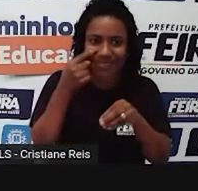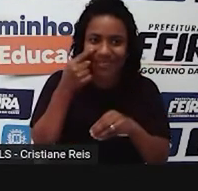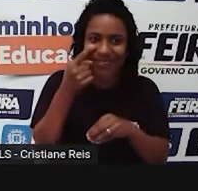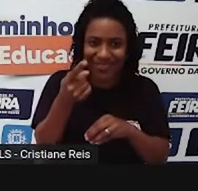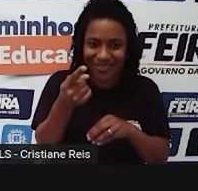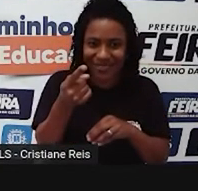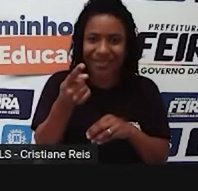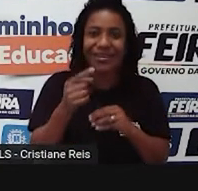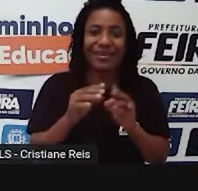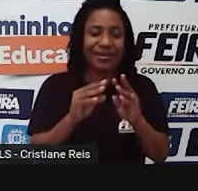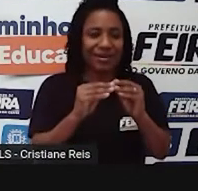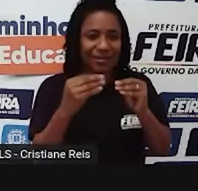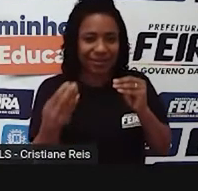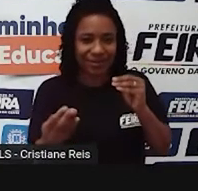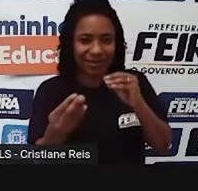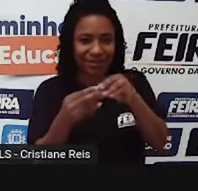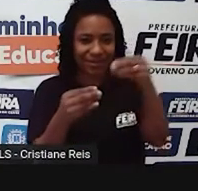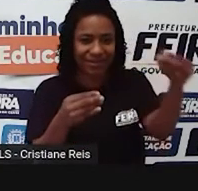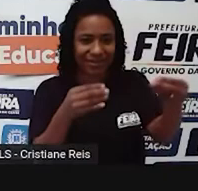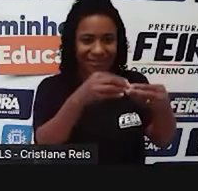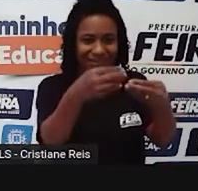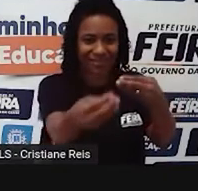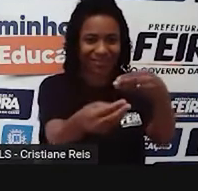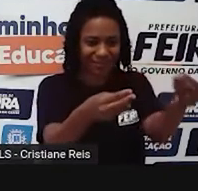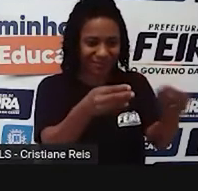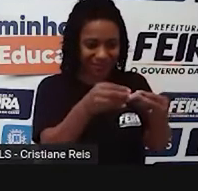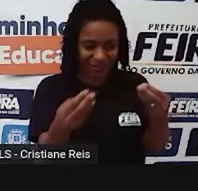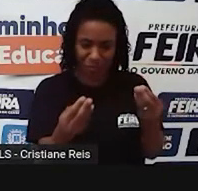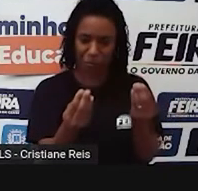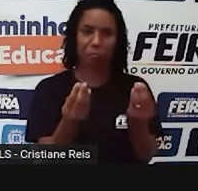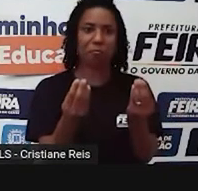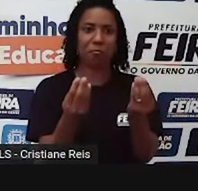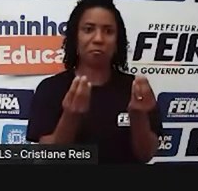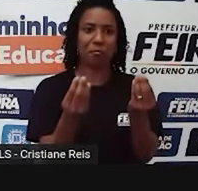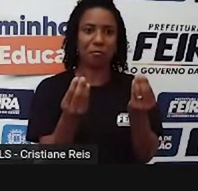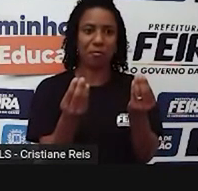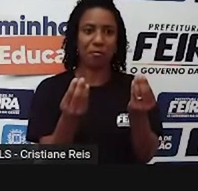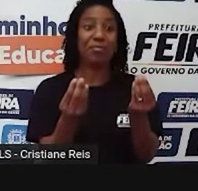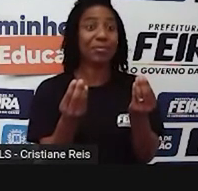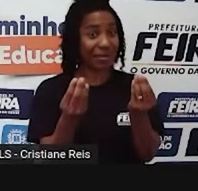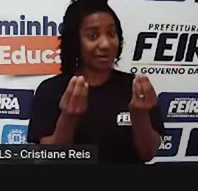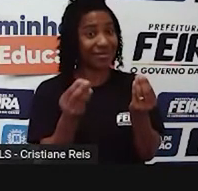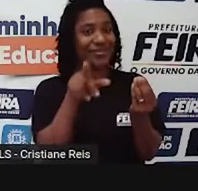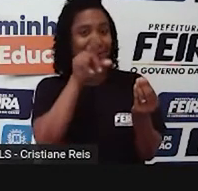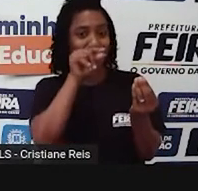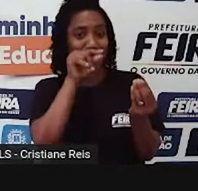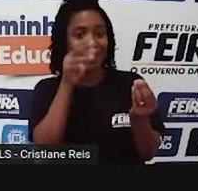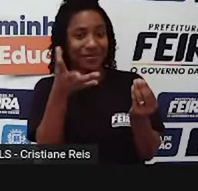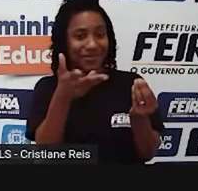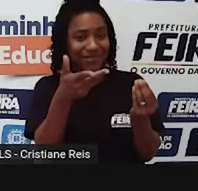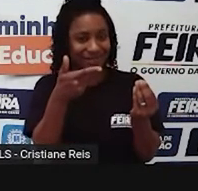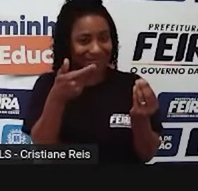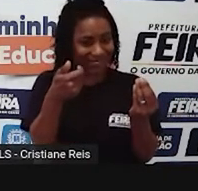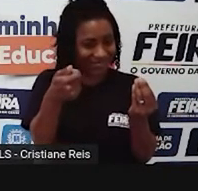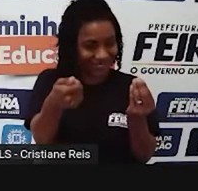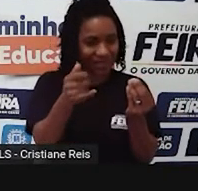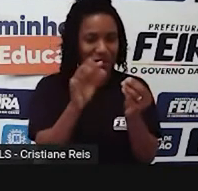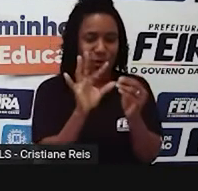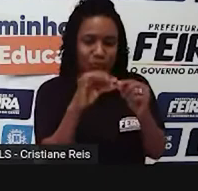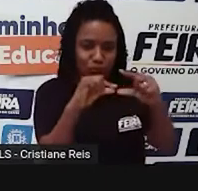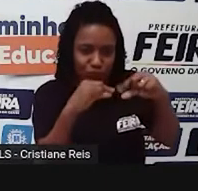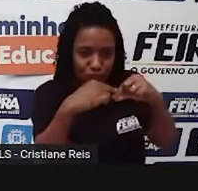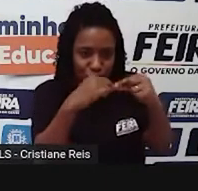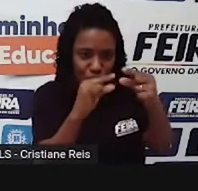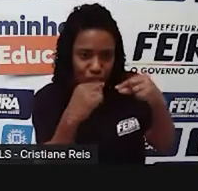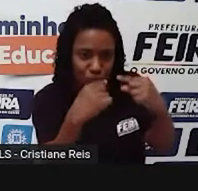separar esses galhinhos todos aí, você nunca diria que dá para formar um ninho com esse galho, mas dá, porque o passarinho vai lá e modifica